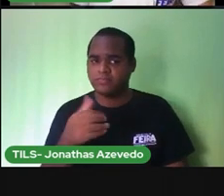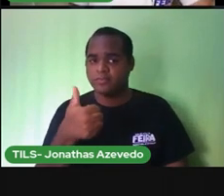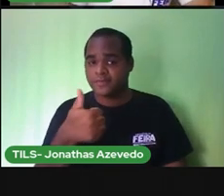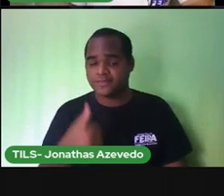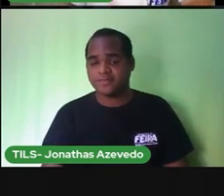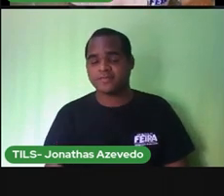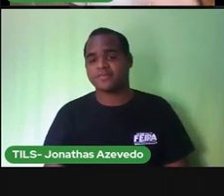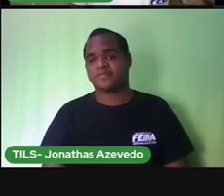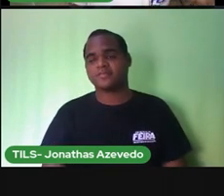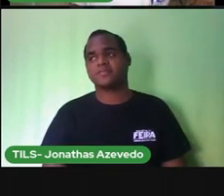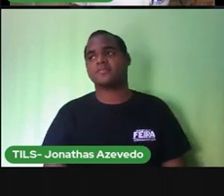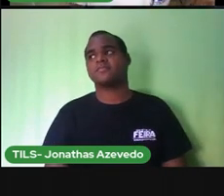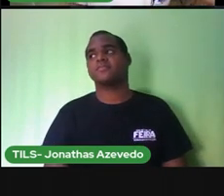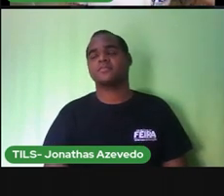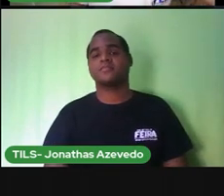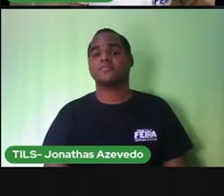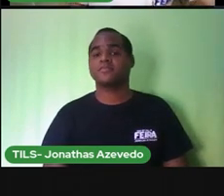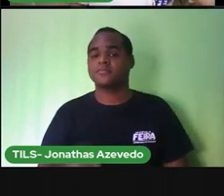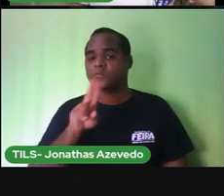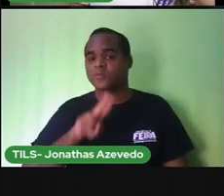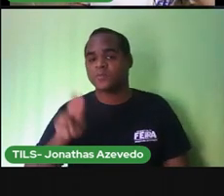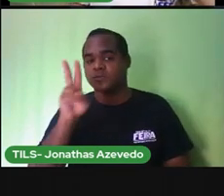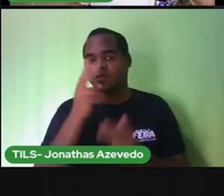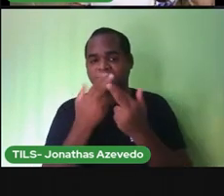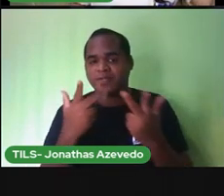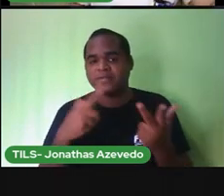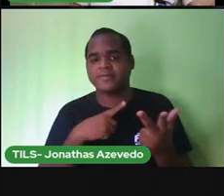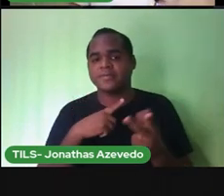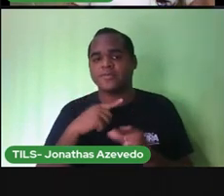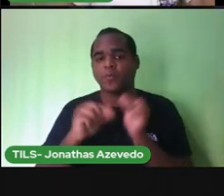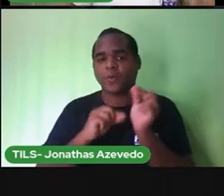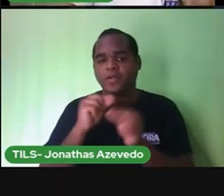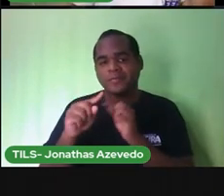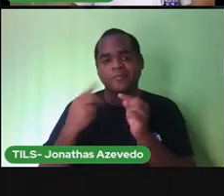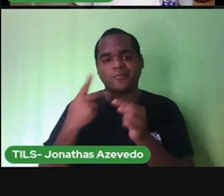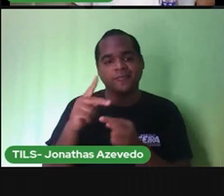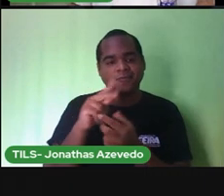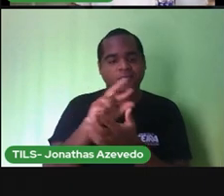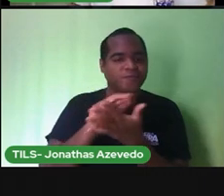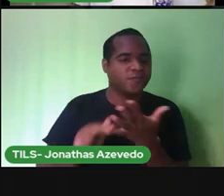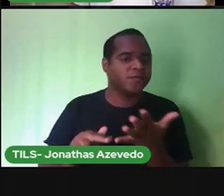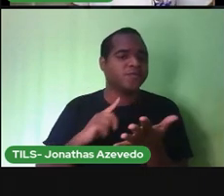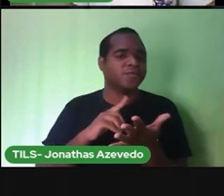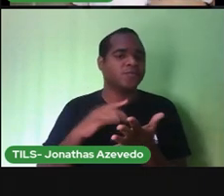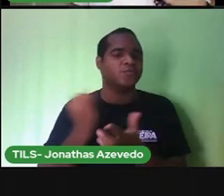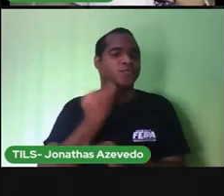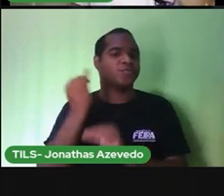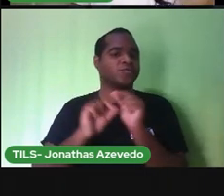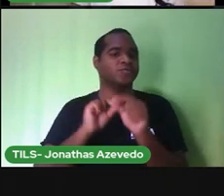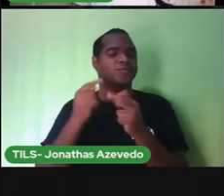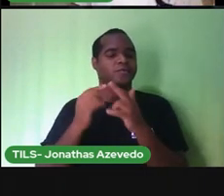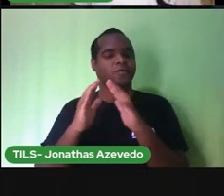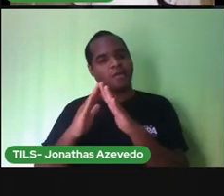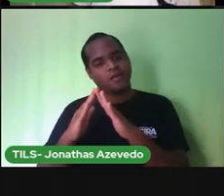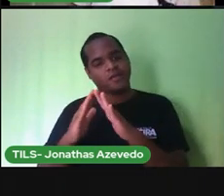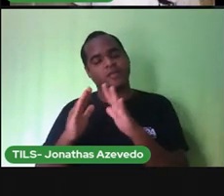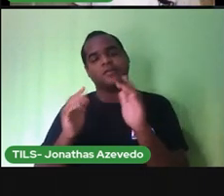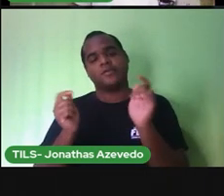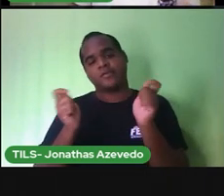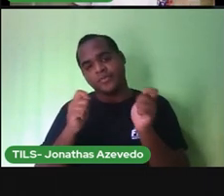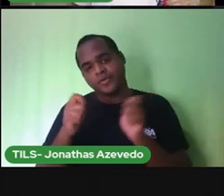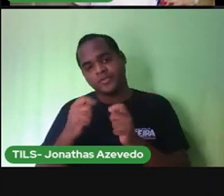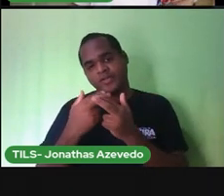Quando nós utilizamos todos os nossos produtos de higiene, aqueles que eu tenho na minha casa e que eu fico bem